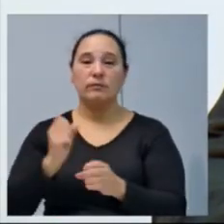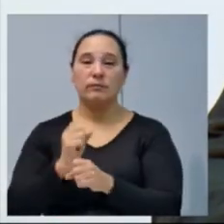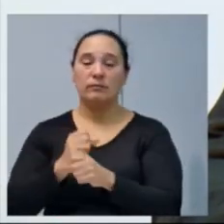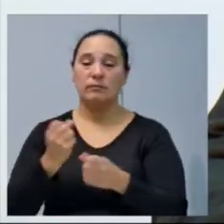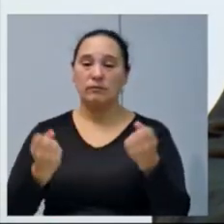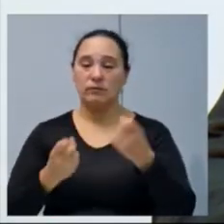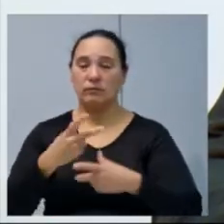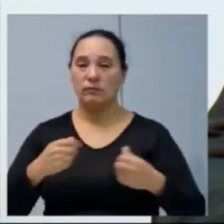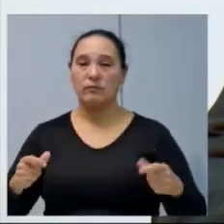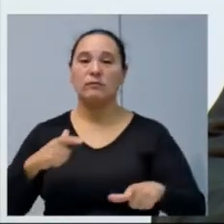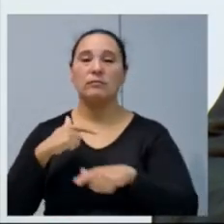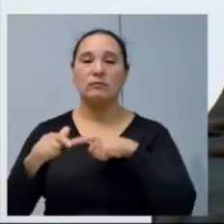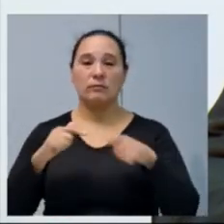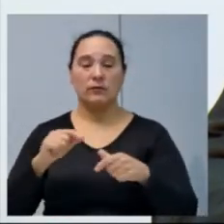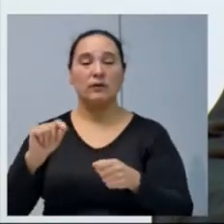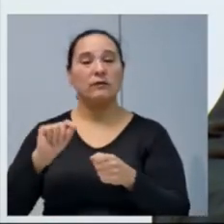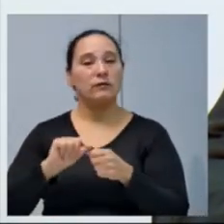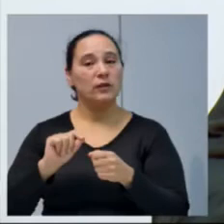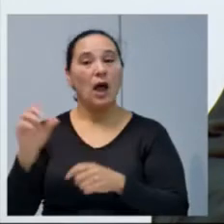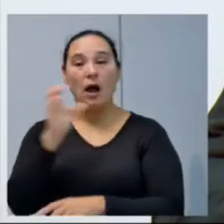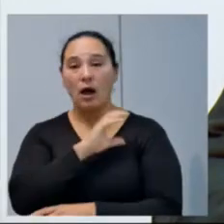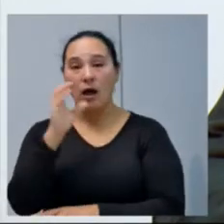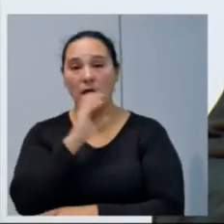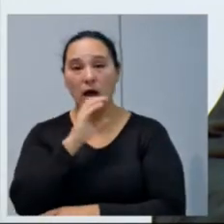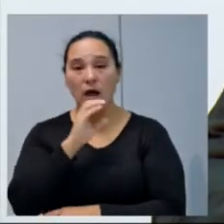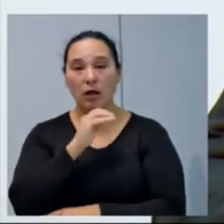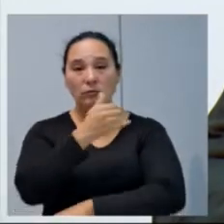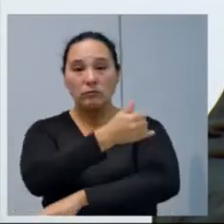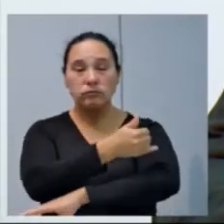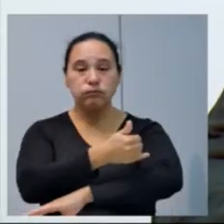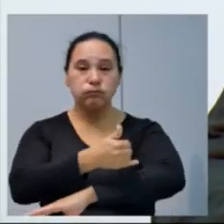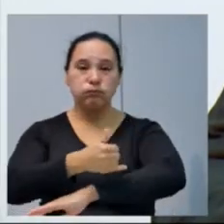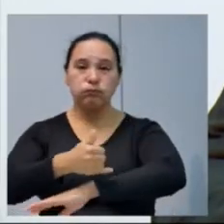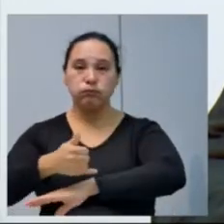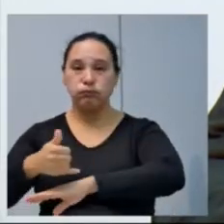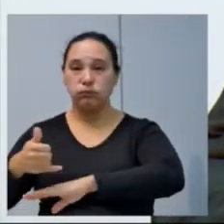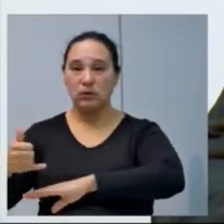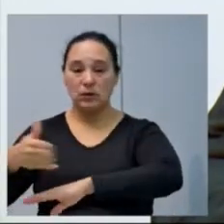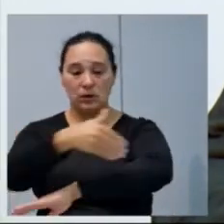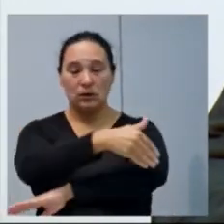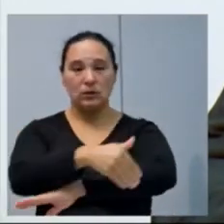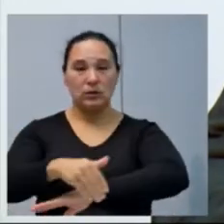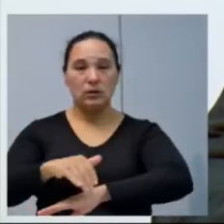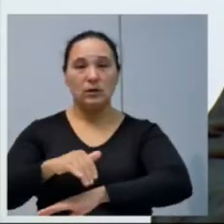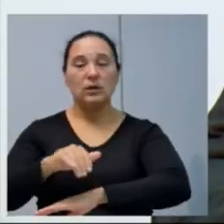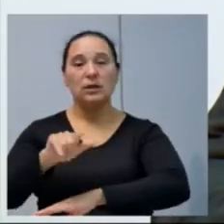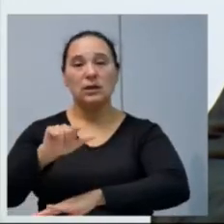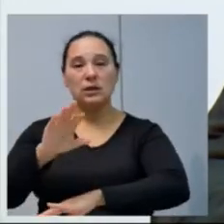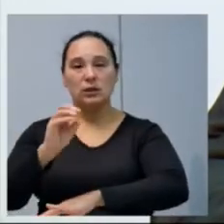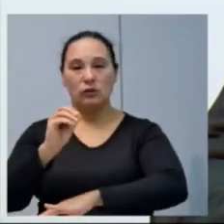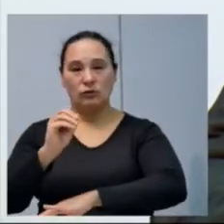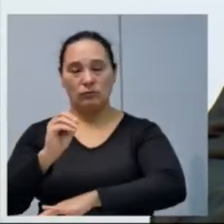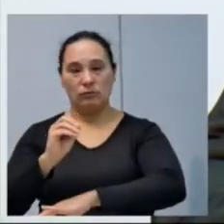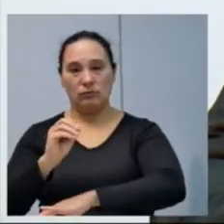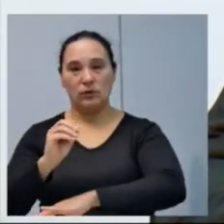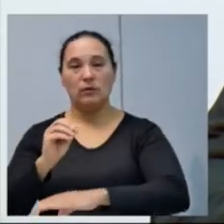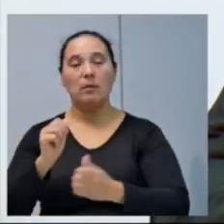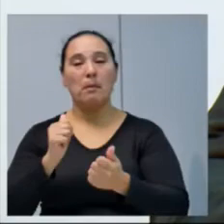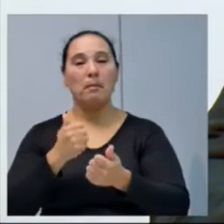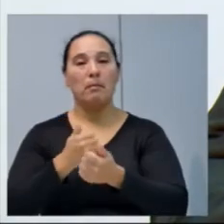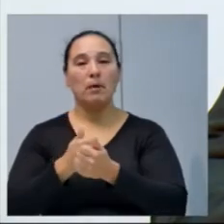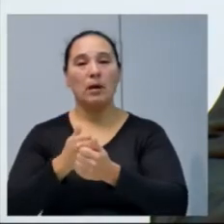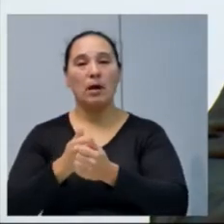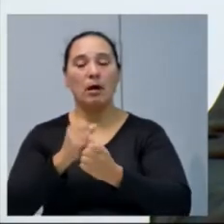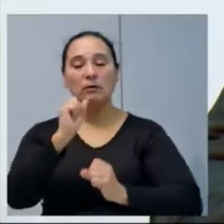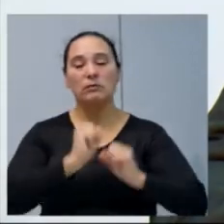Transportes e Serviços, efetue com urgência a pavimentação asfáltica da rua Atílio César Guinzele, localizada no